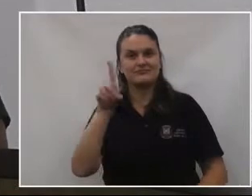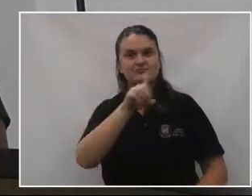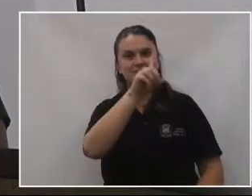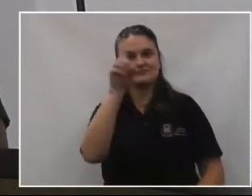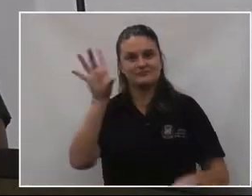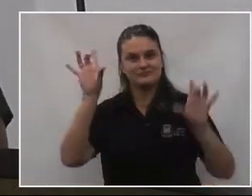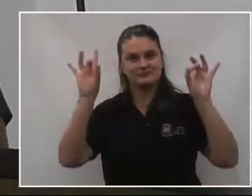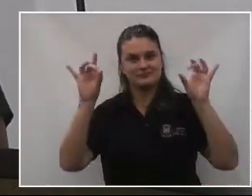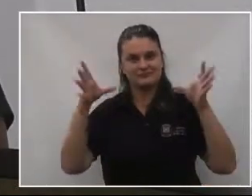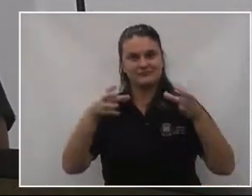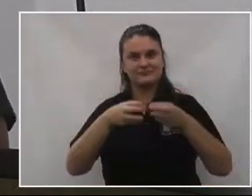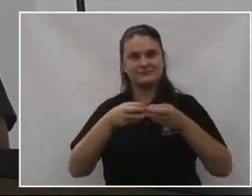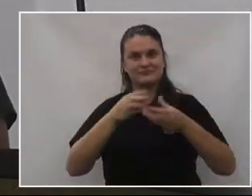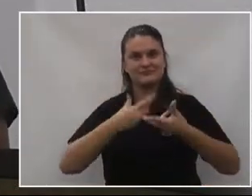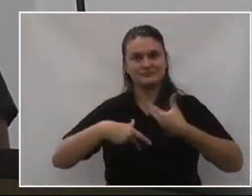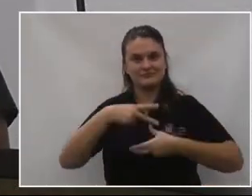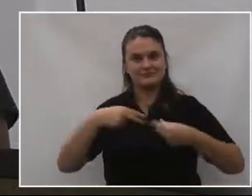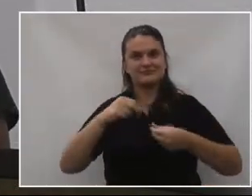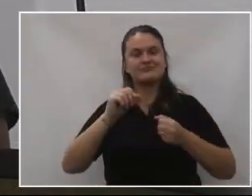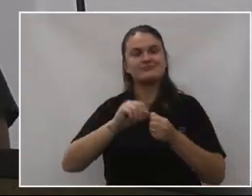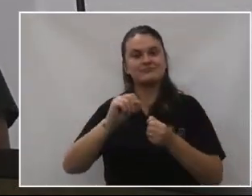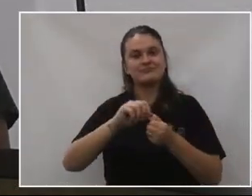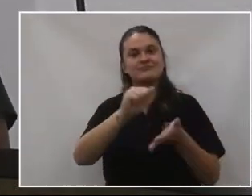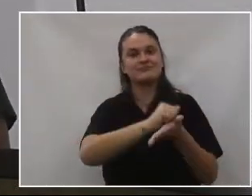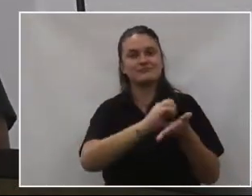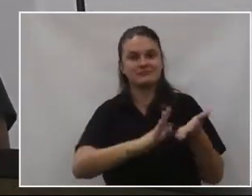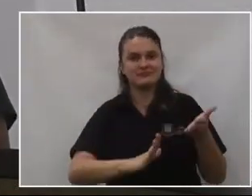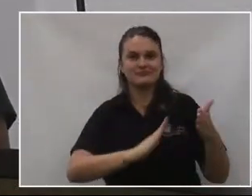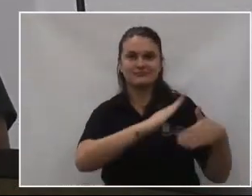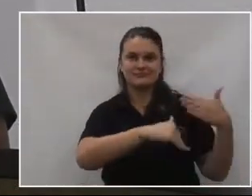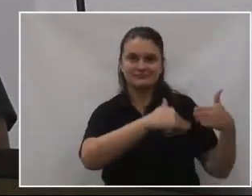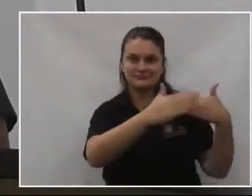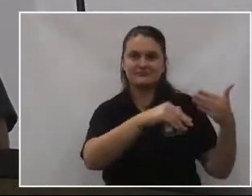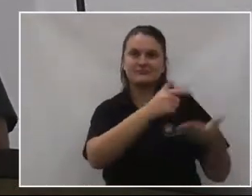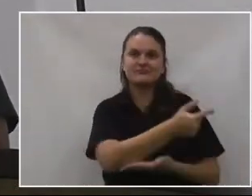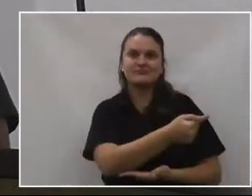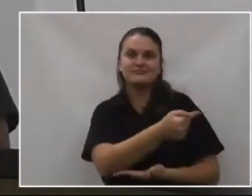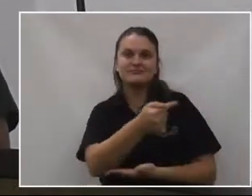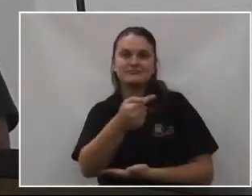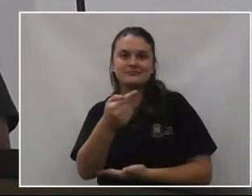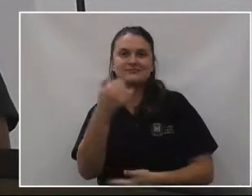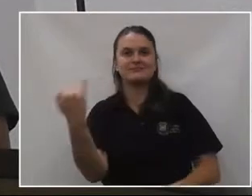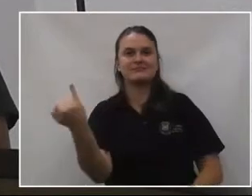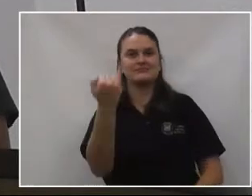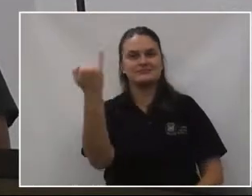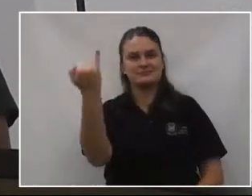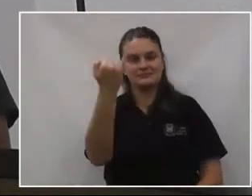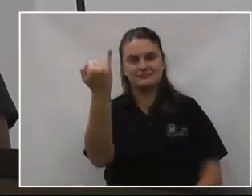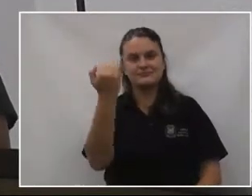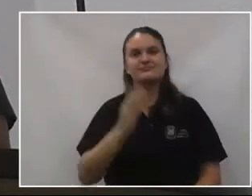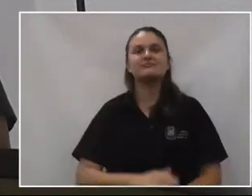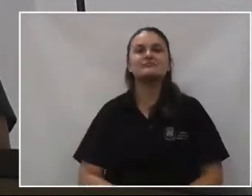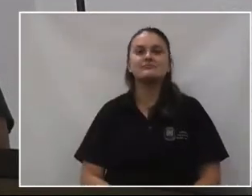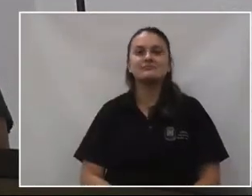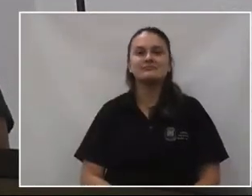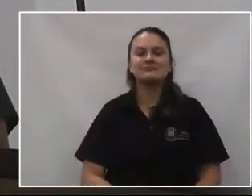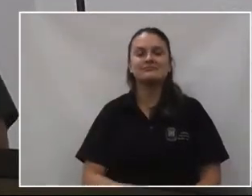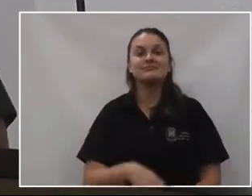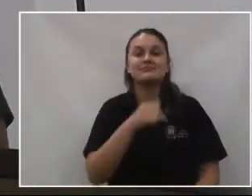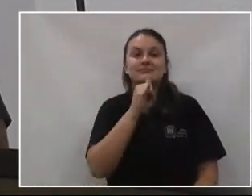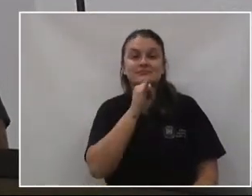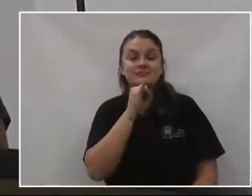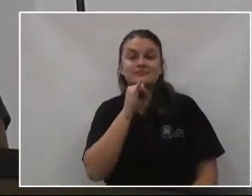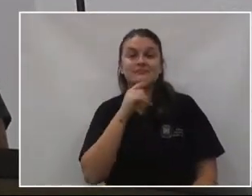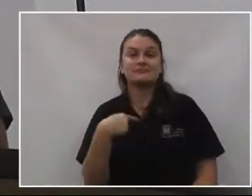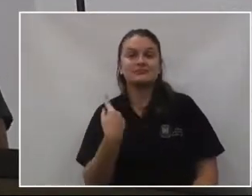do Escoteiro, a gente marcou várias atividades. Vai ser uma semana cheia de atividades. Por exemplo,